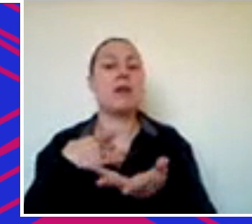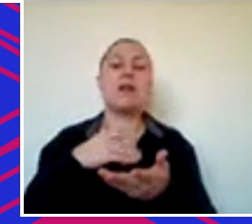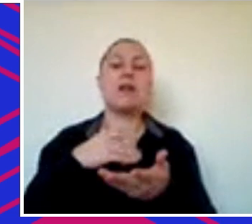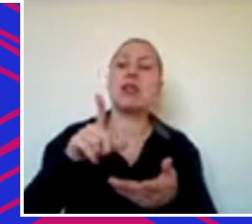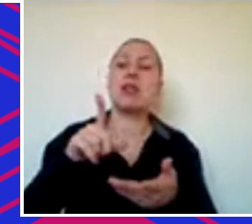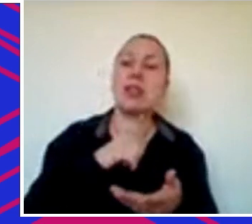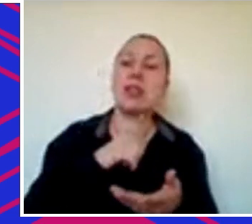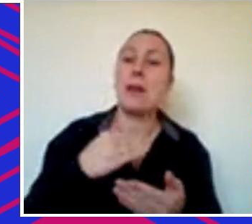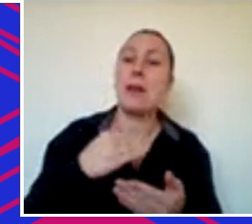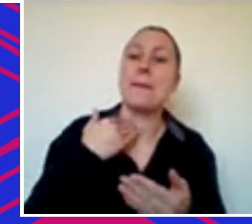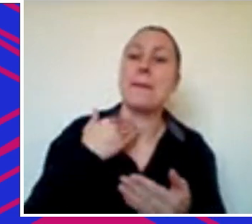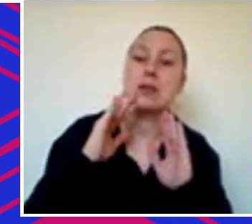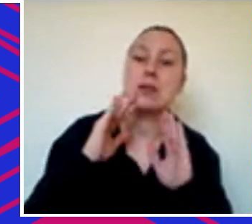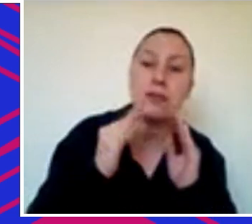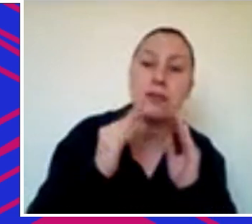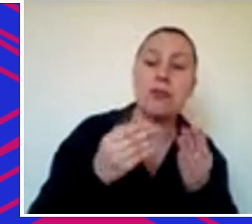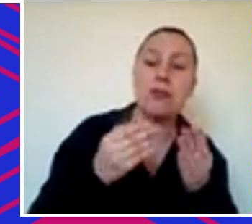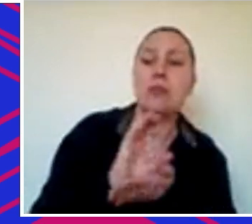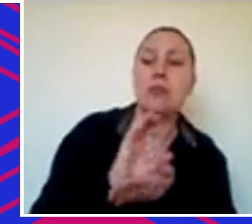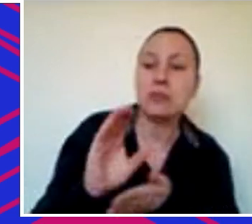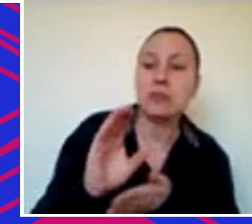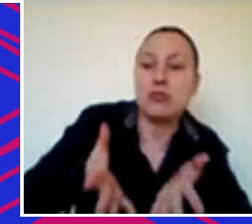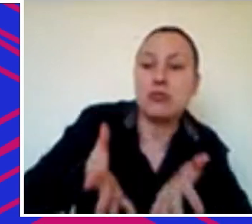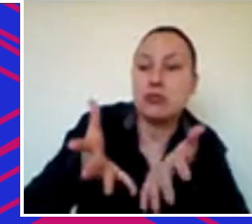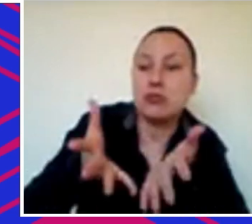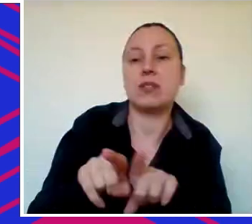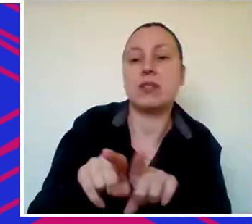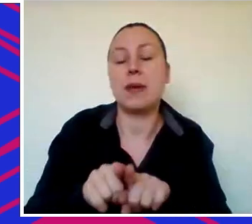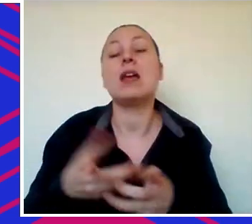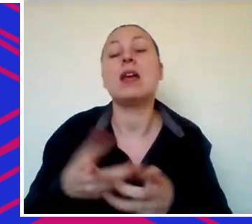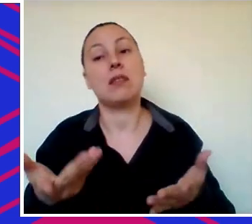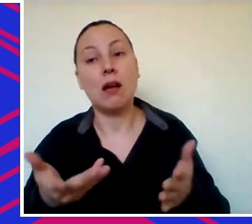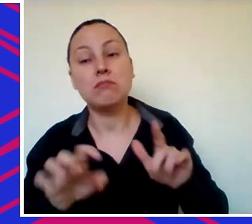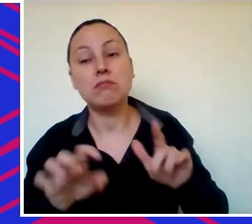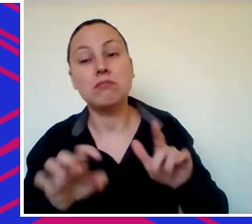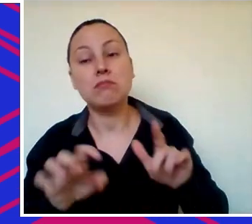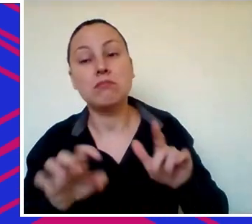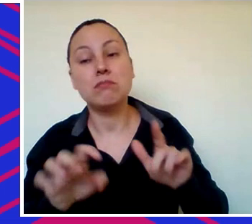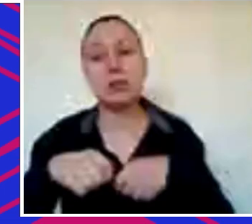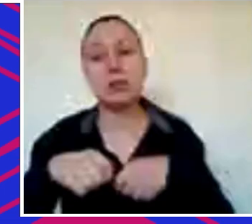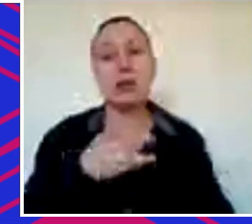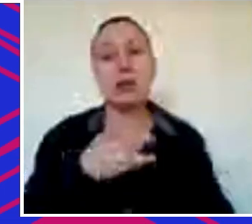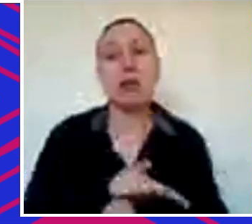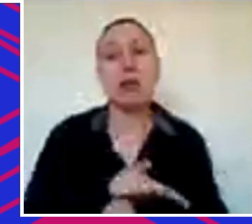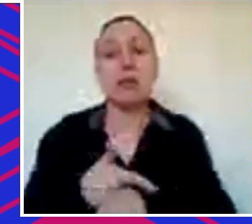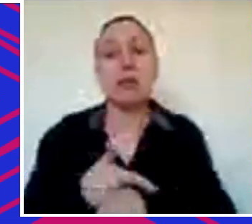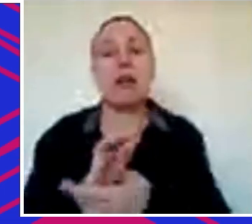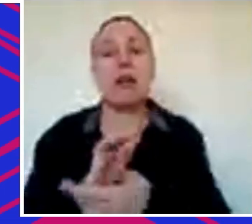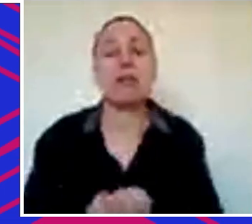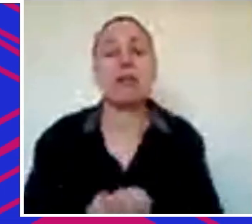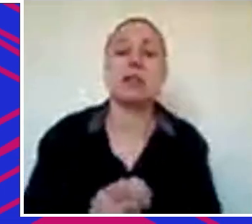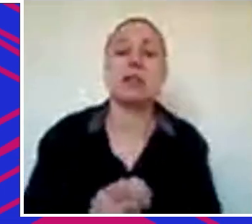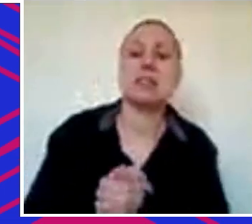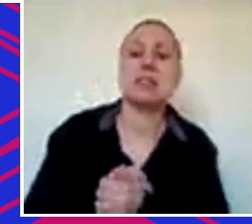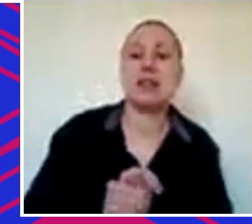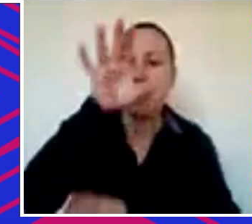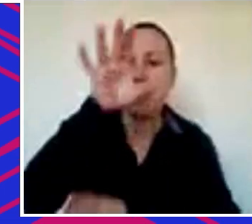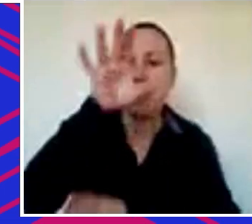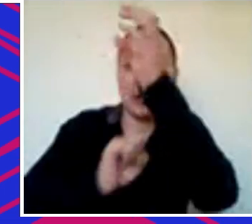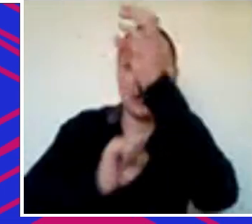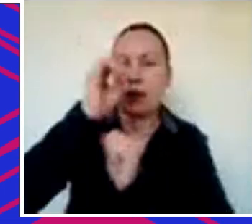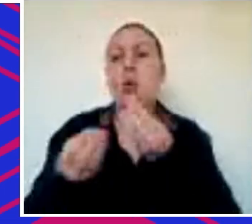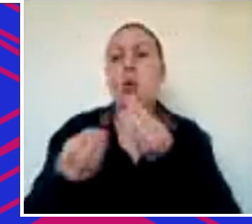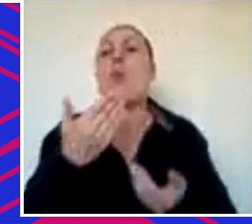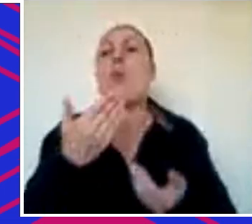fomento, venture capital. Então, acho que o empreendedor tem que se preparar e estar educado e entender qual a linha mais adequada, né?